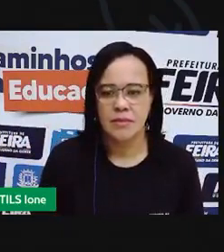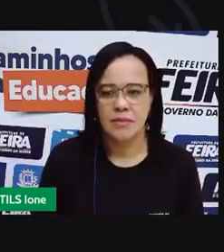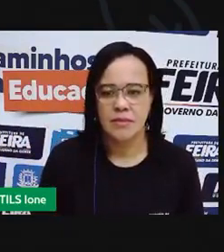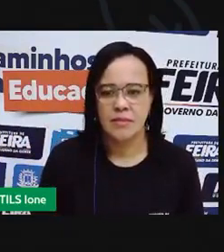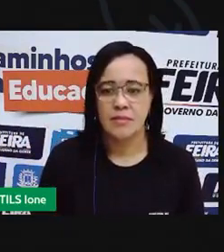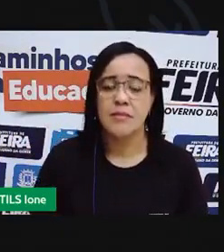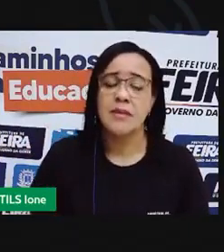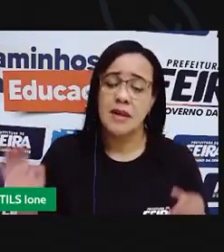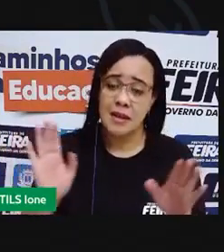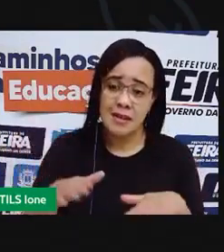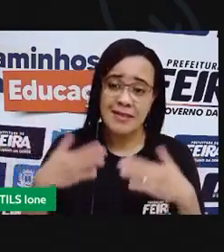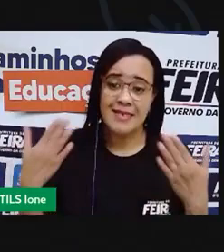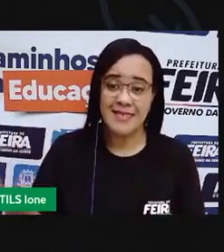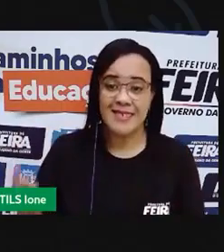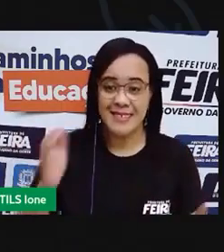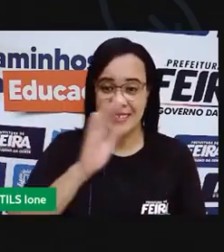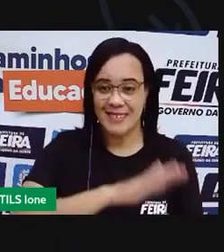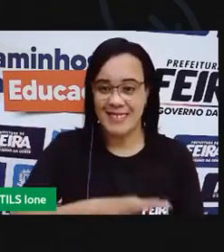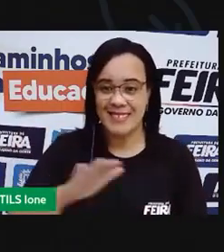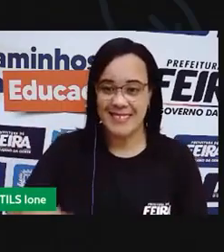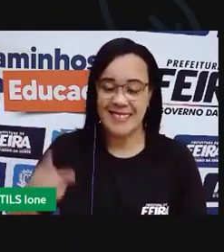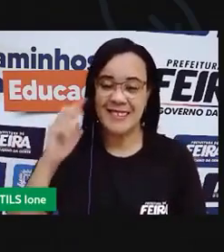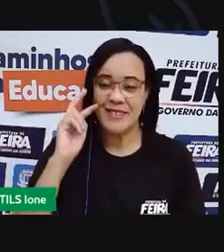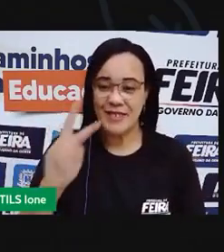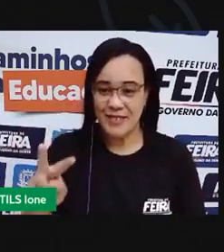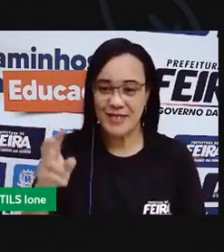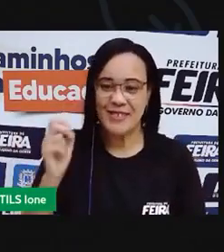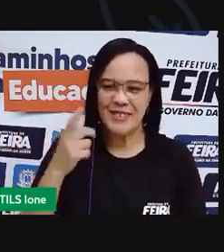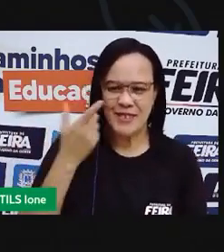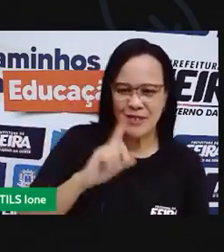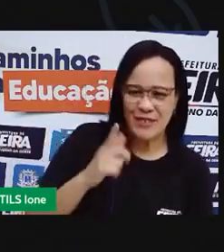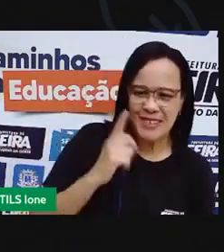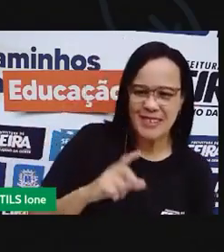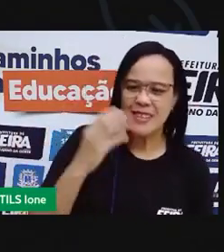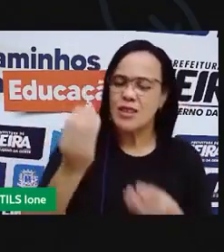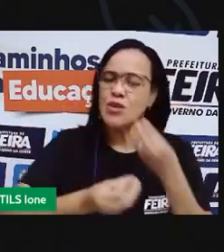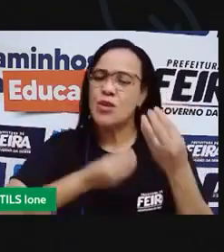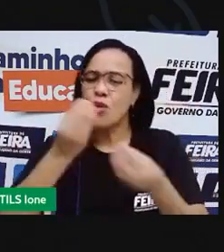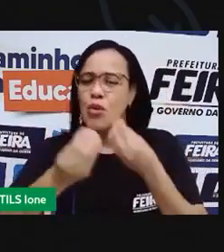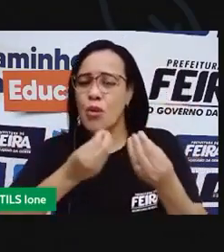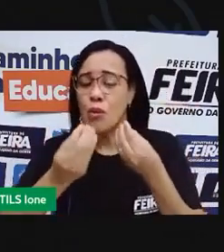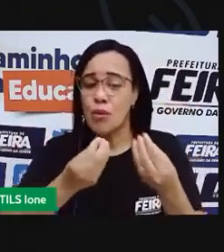então criançada vocês conseguiram ver aí